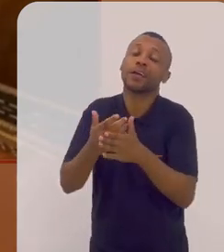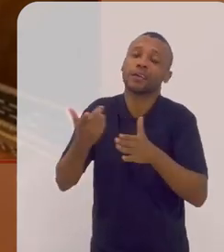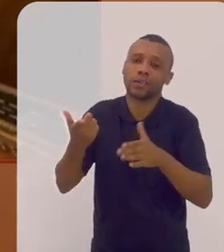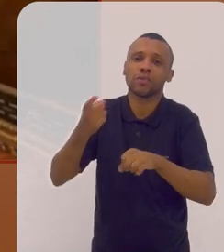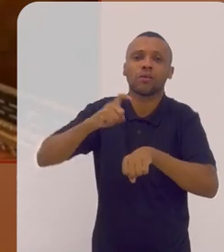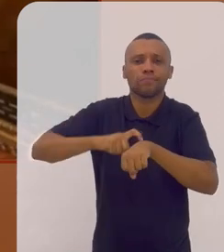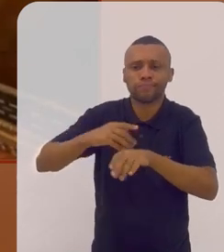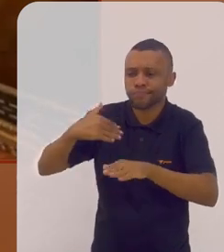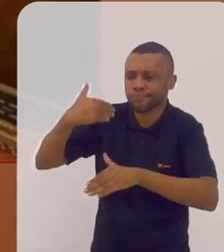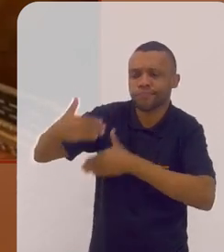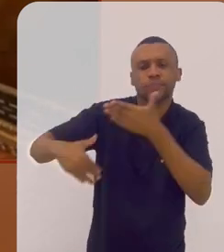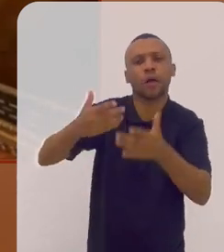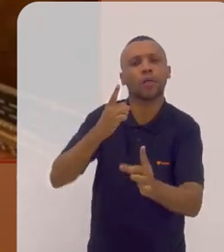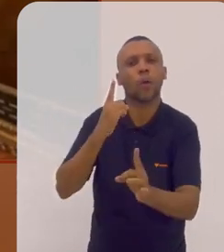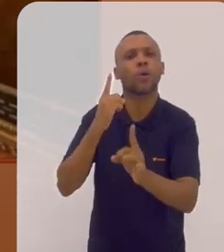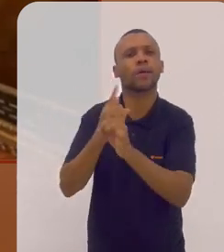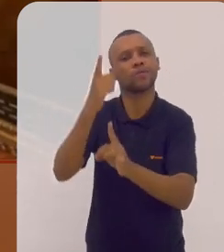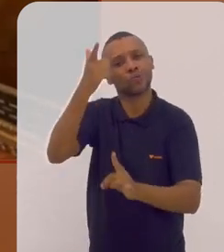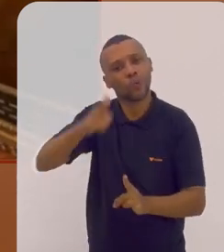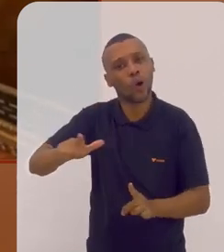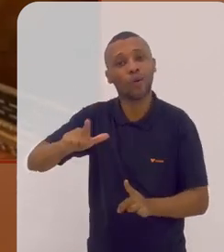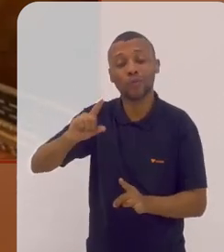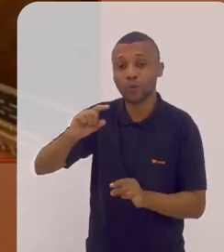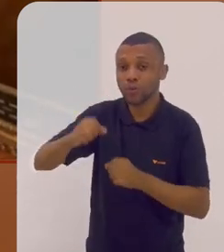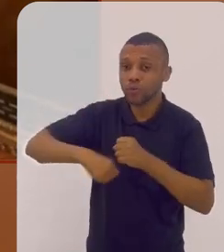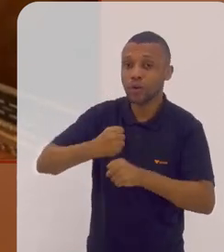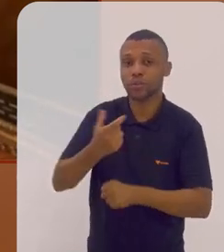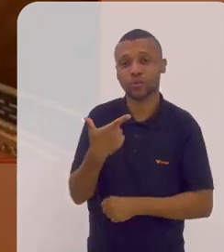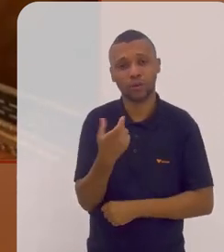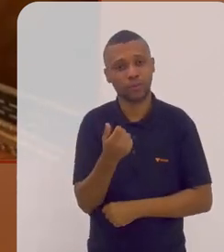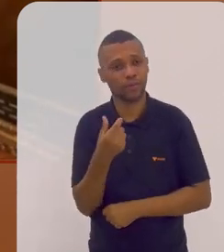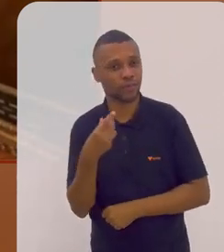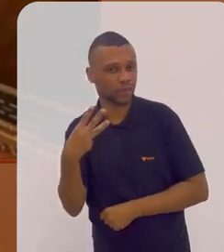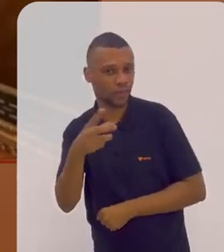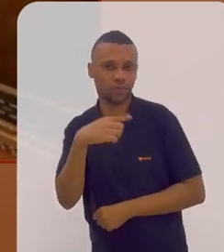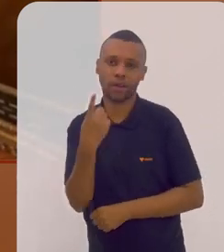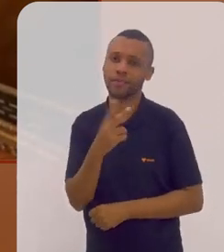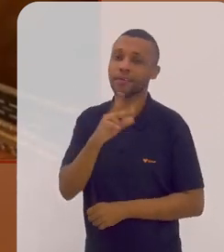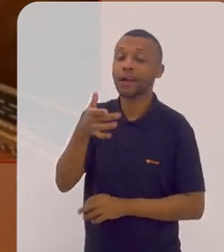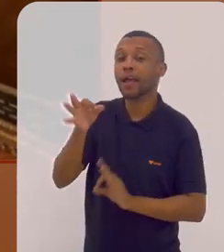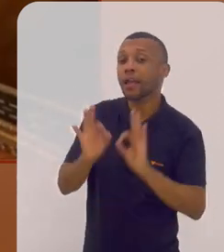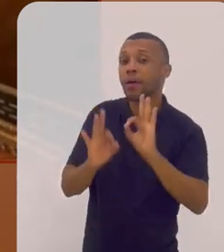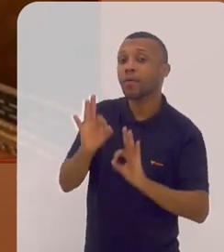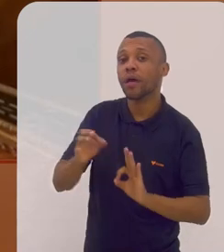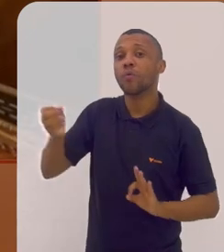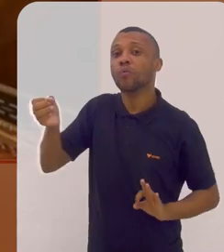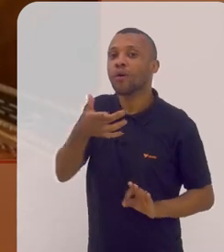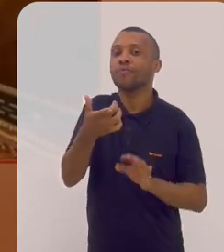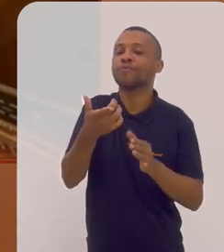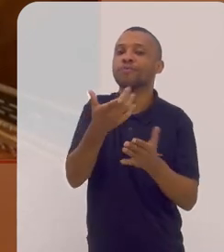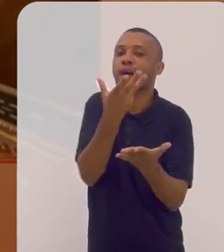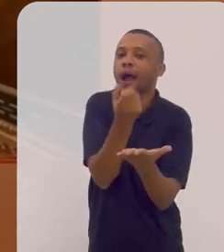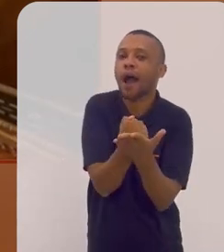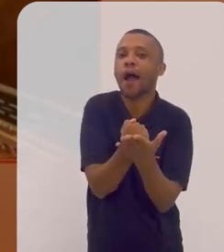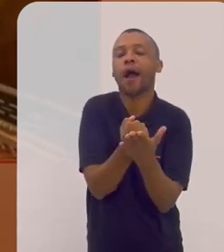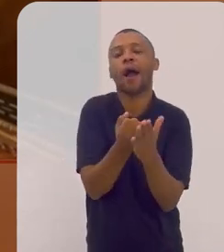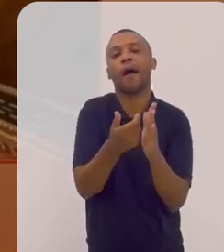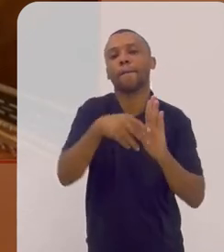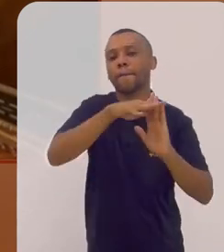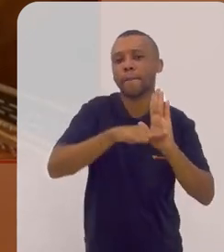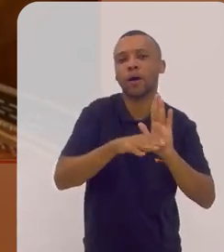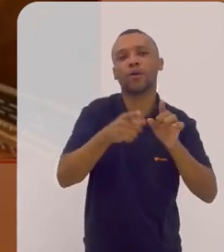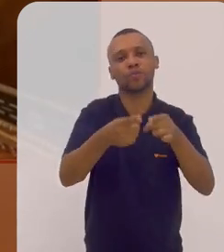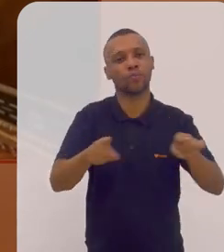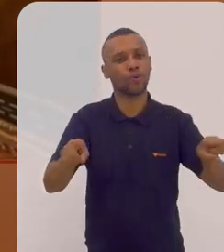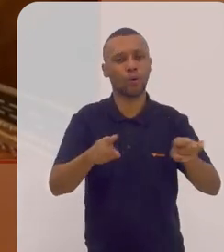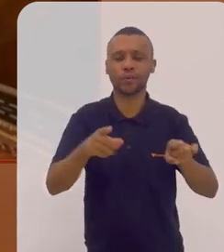nos encontramos novamente temos aí um projeto pra um próximo álbum em 2023 então essas são assim